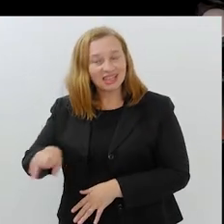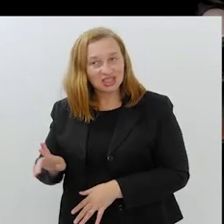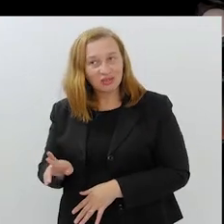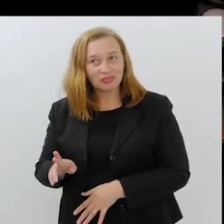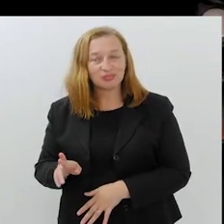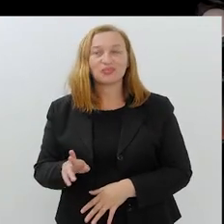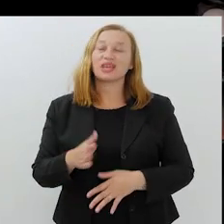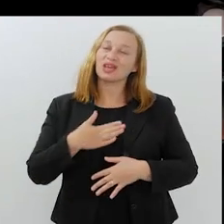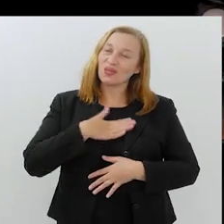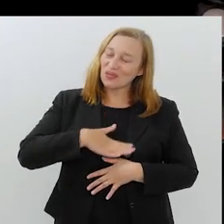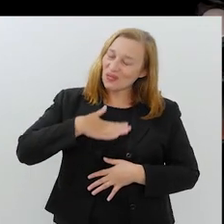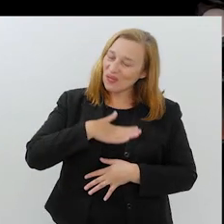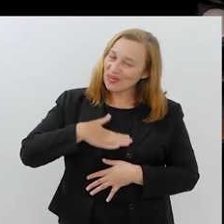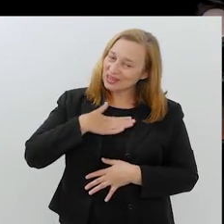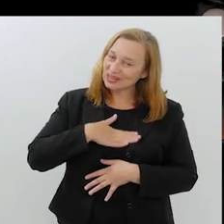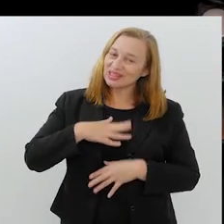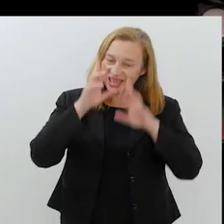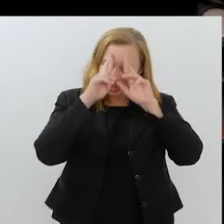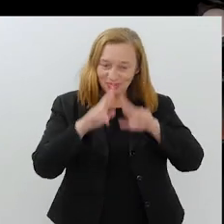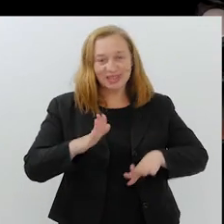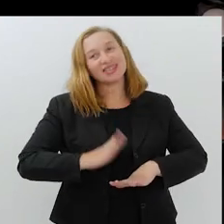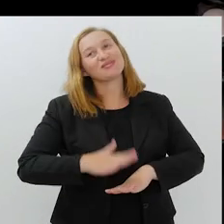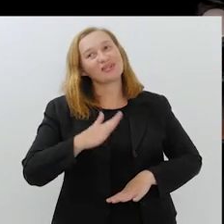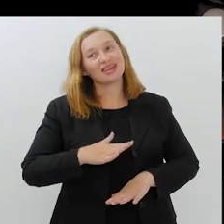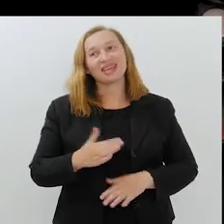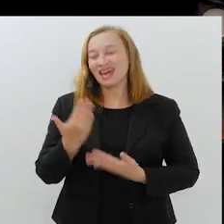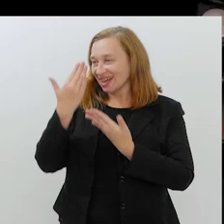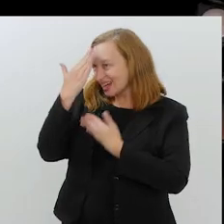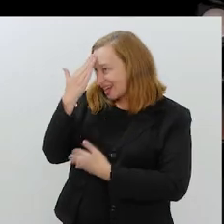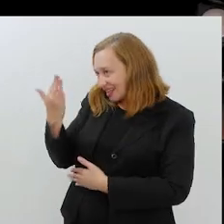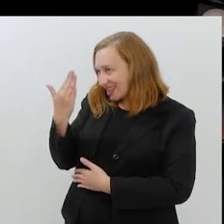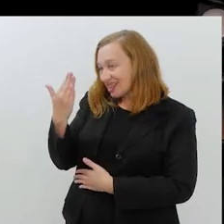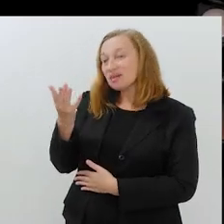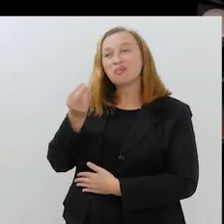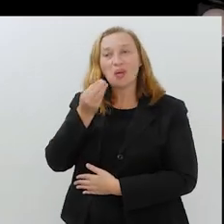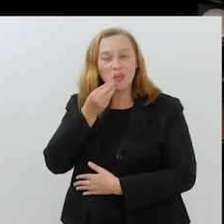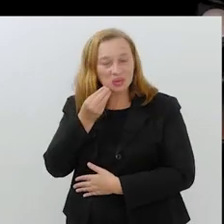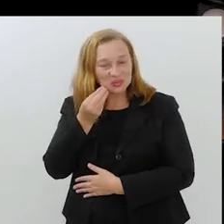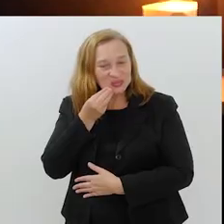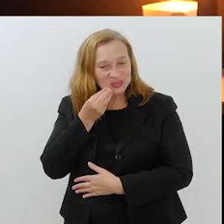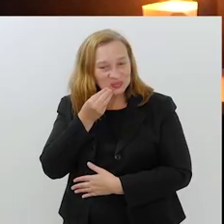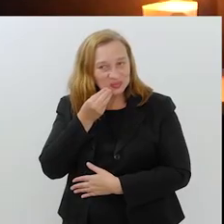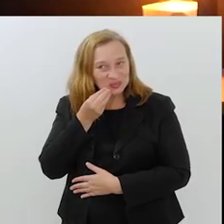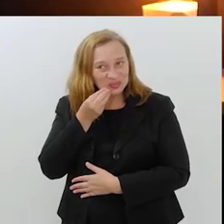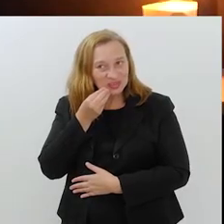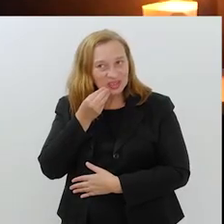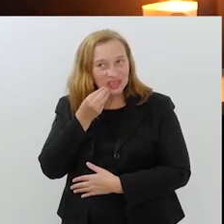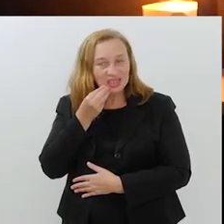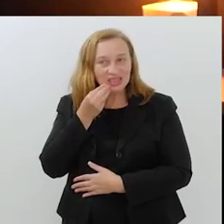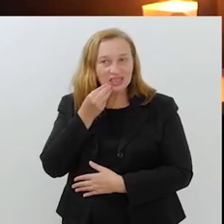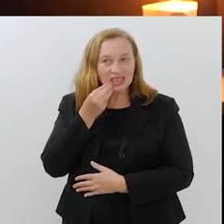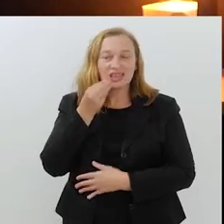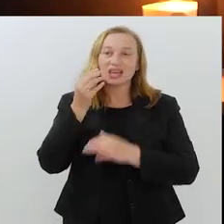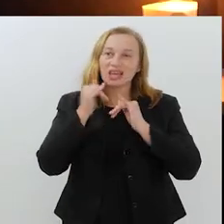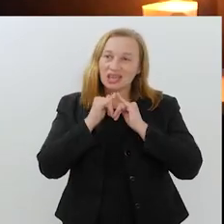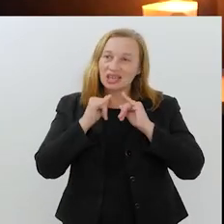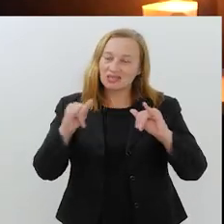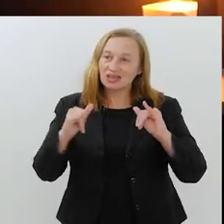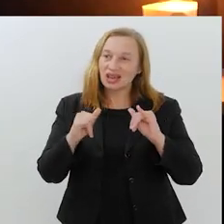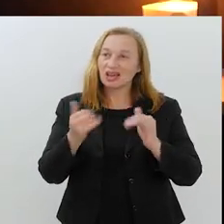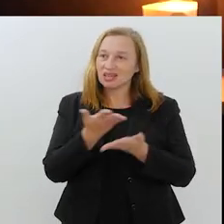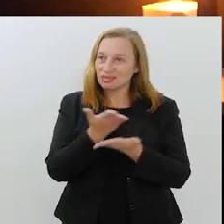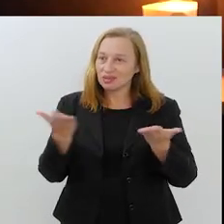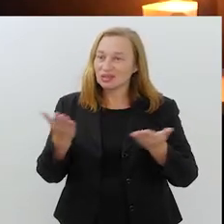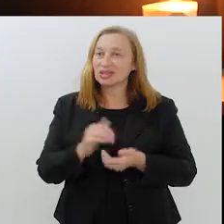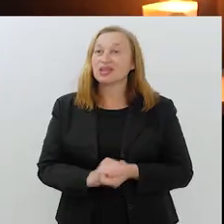Cada vez mais sobre a religião. Uma religião que eu gosto e respeito demais. E a gente agradece muito pela oportunidade de levar